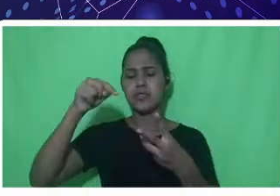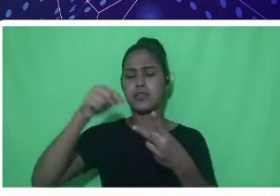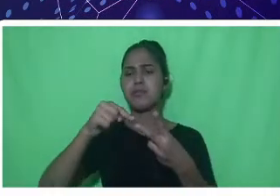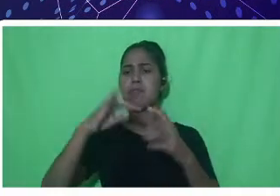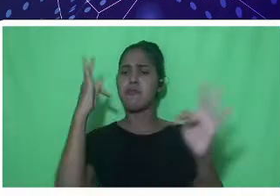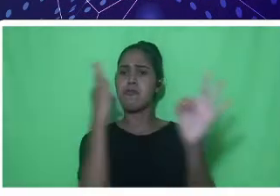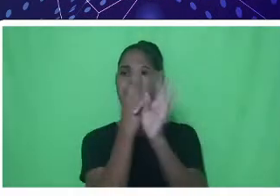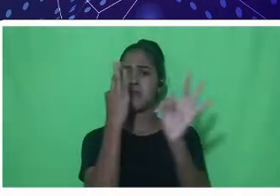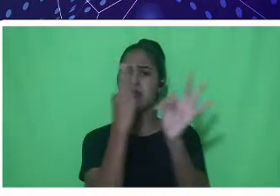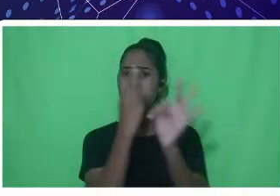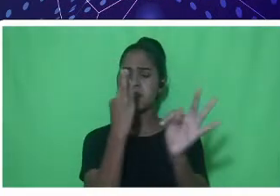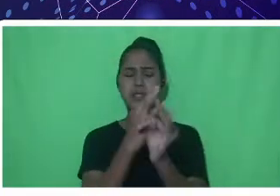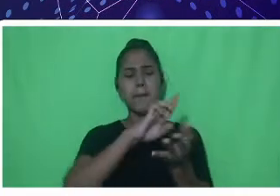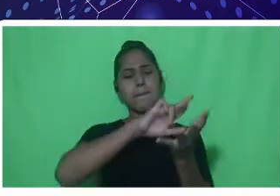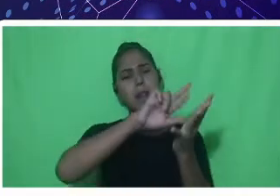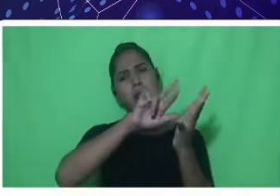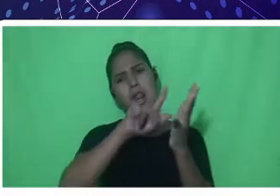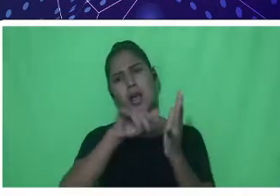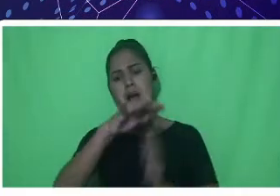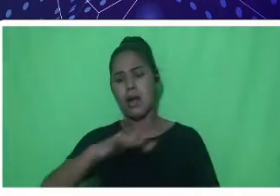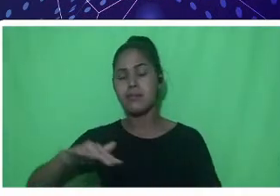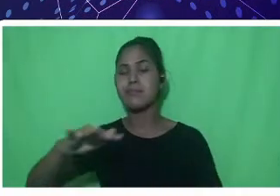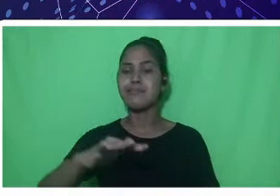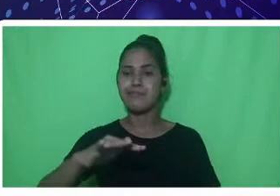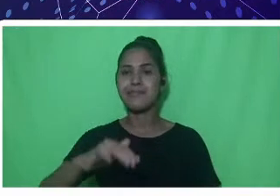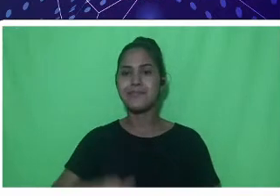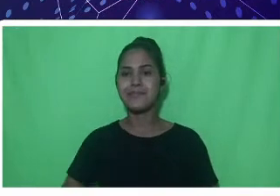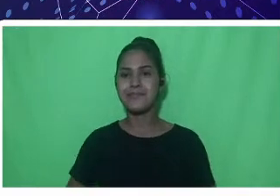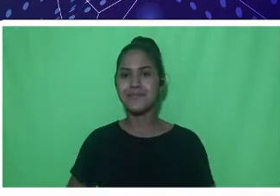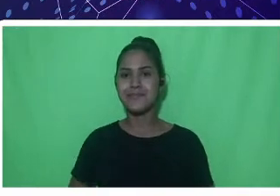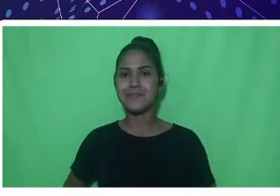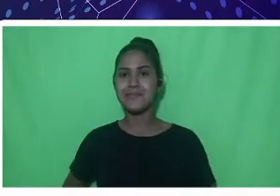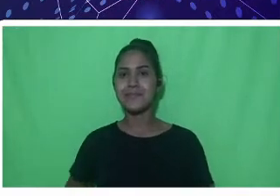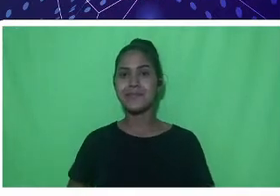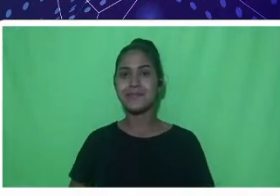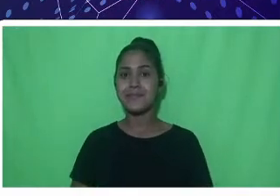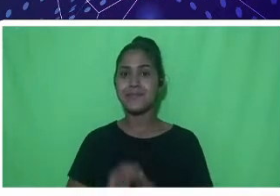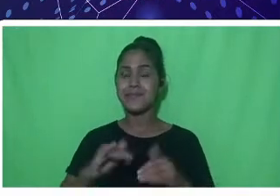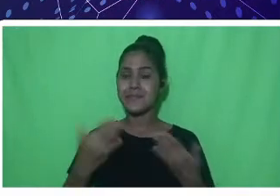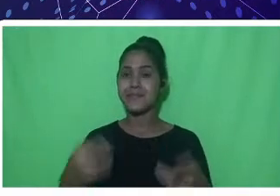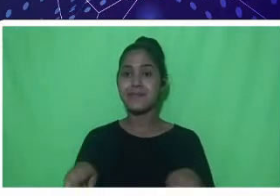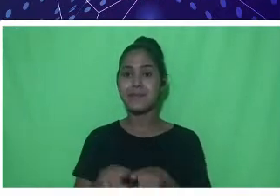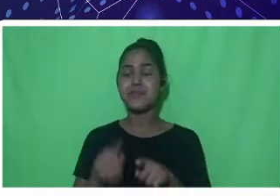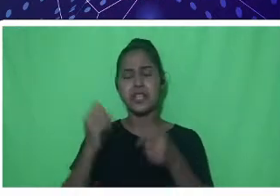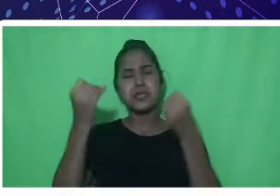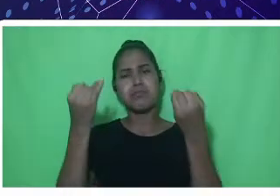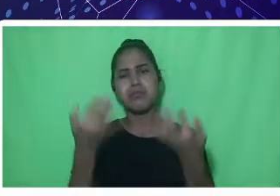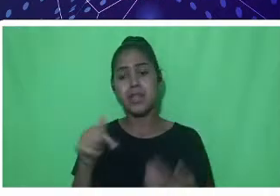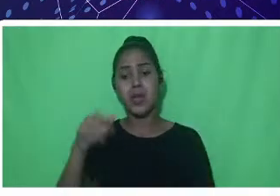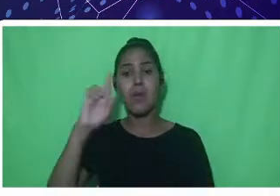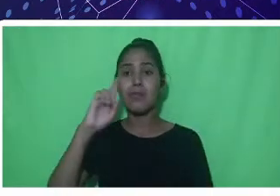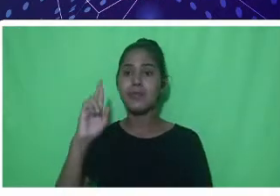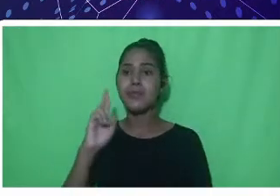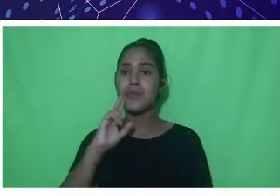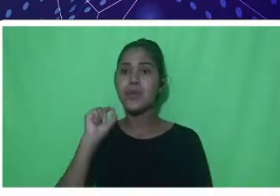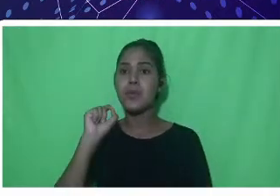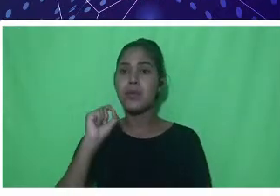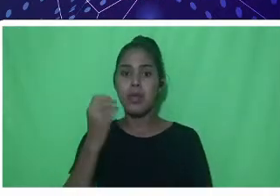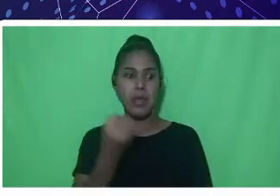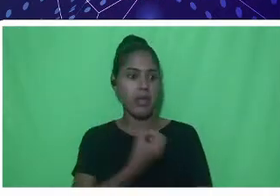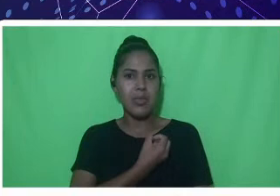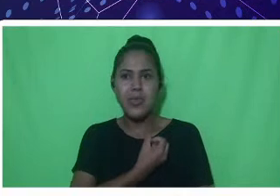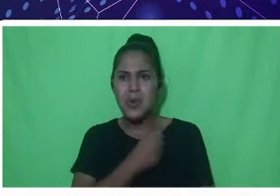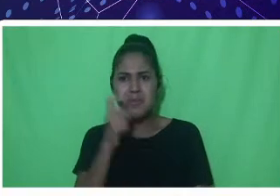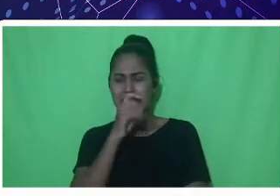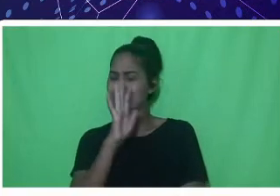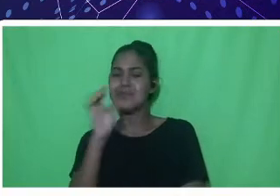E, como eu já havia falado, em Rondônia, os números aumentam. Se a gente